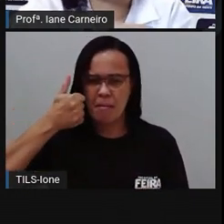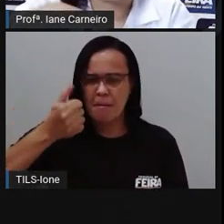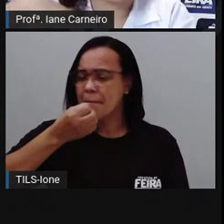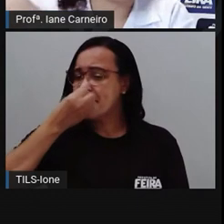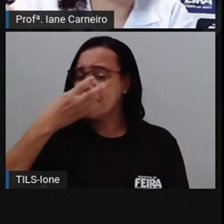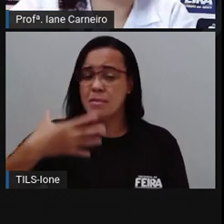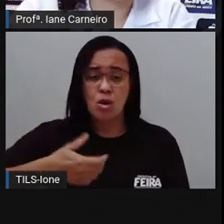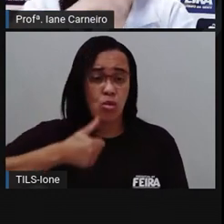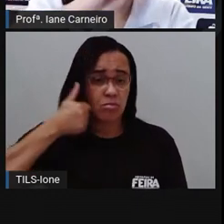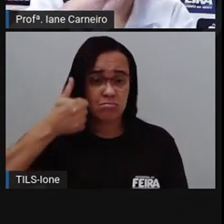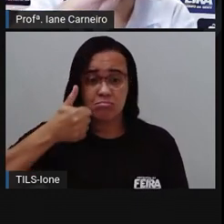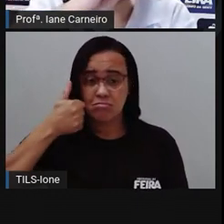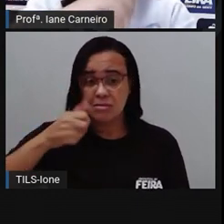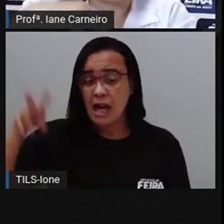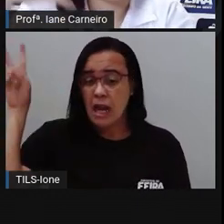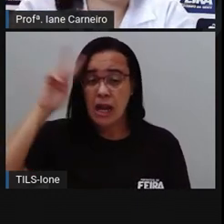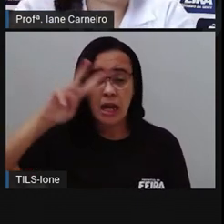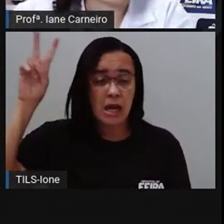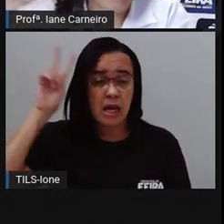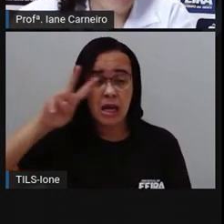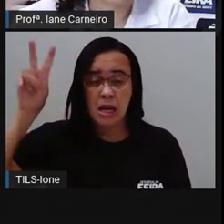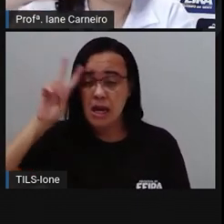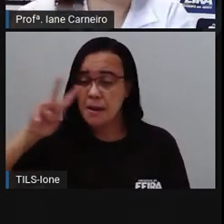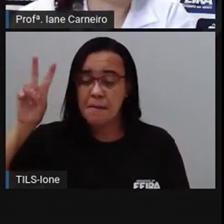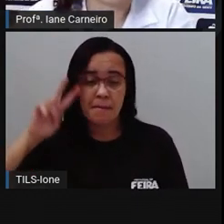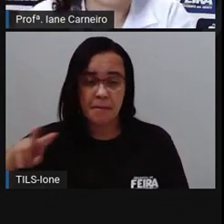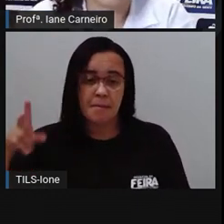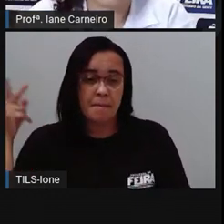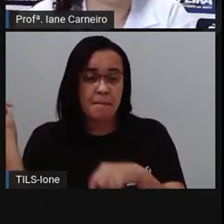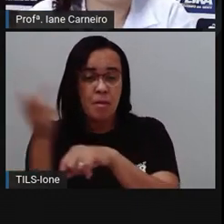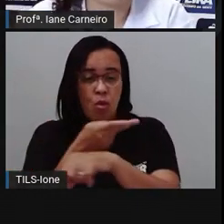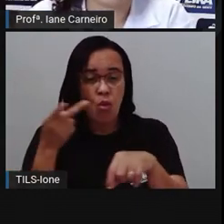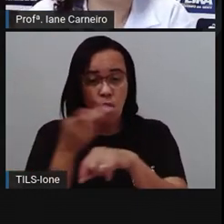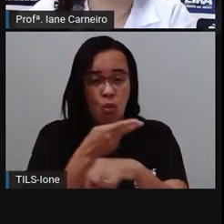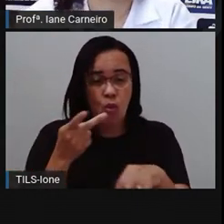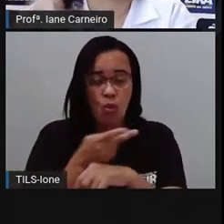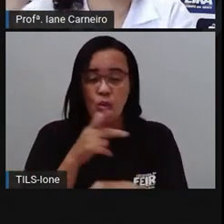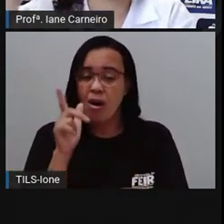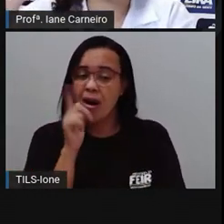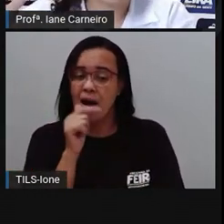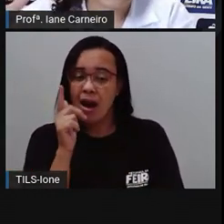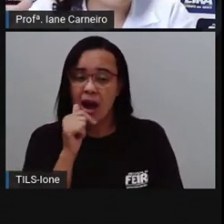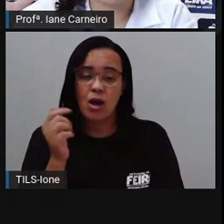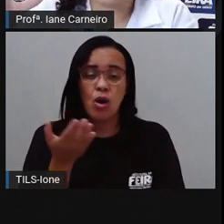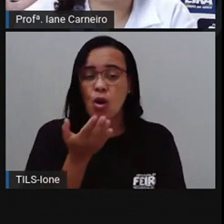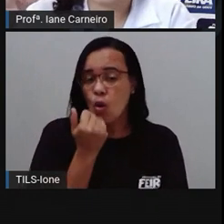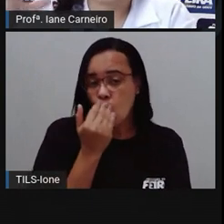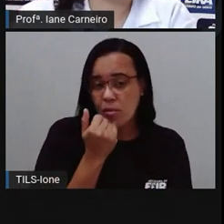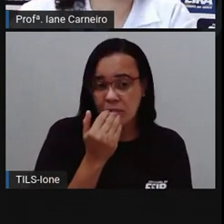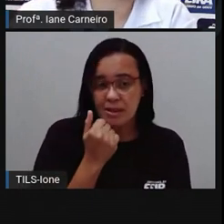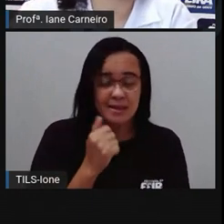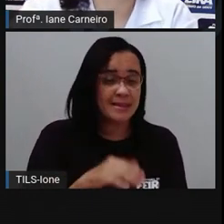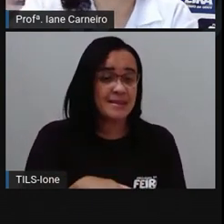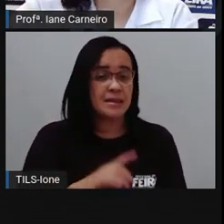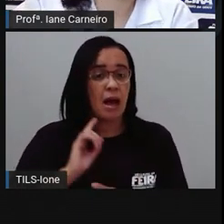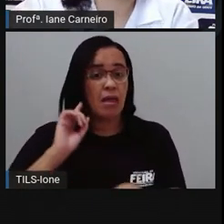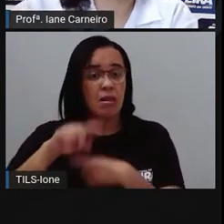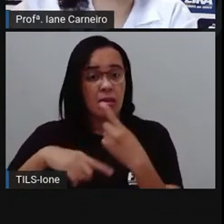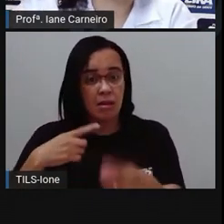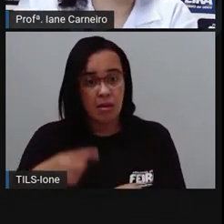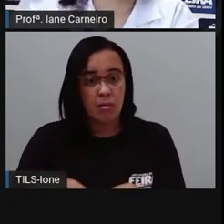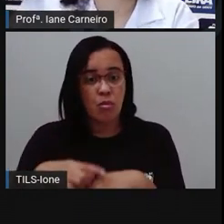sai procurando bebida, comida, água e lugar caberê. E aí, quando aquele lugar seca, ele volta